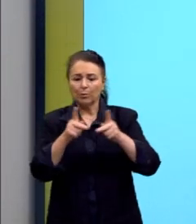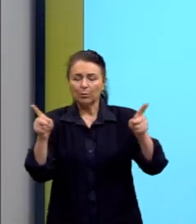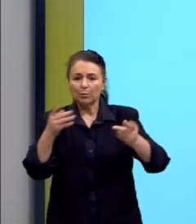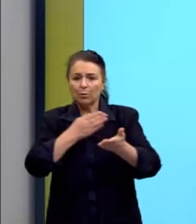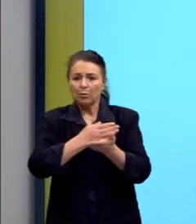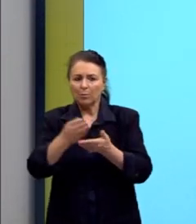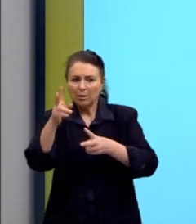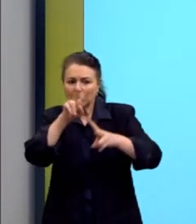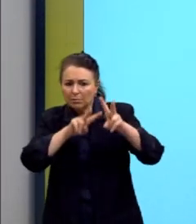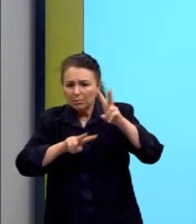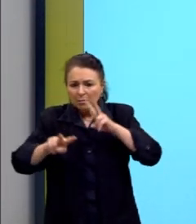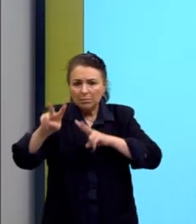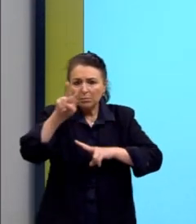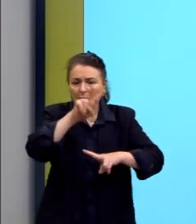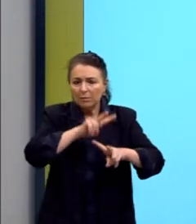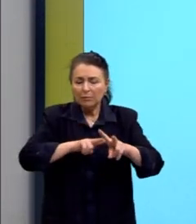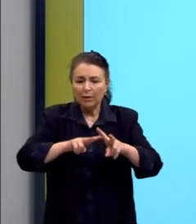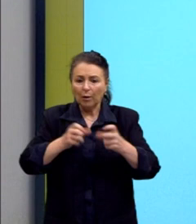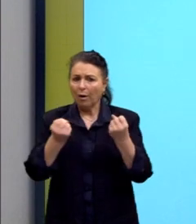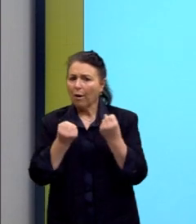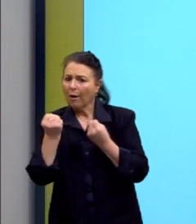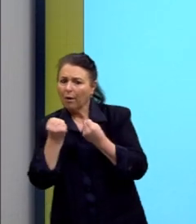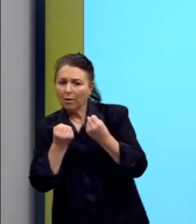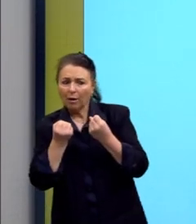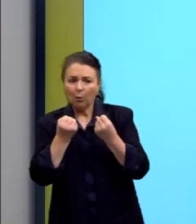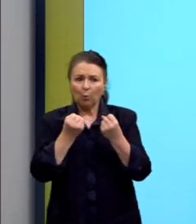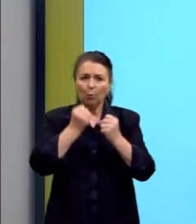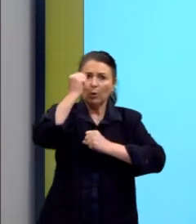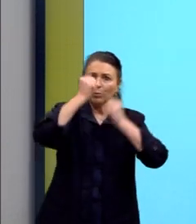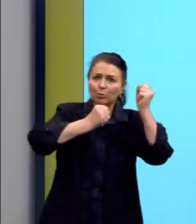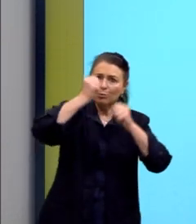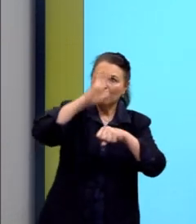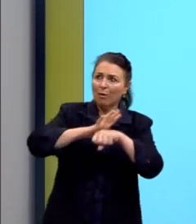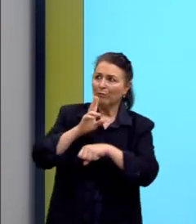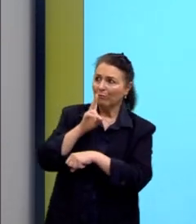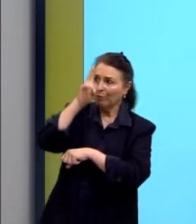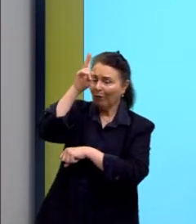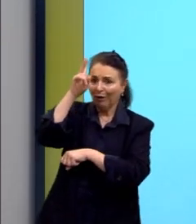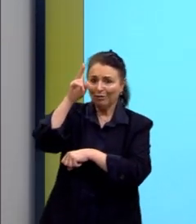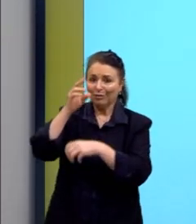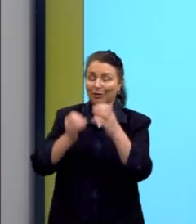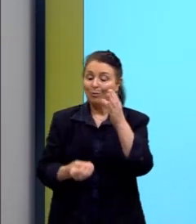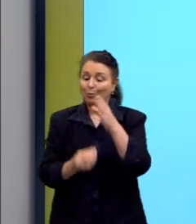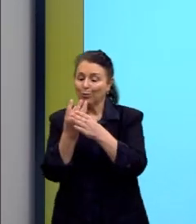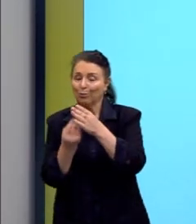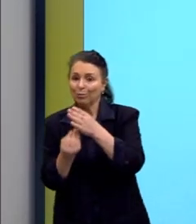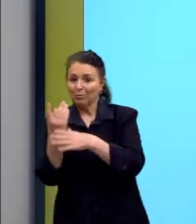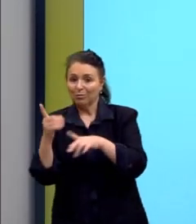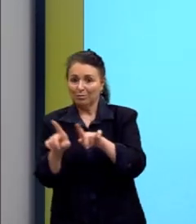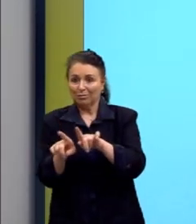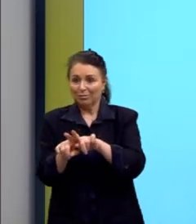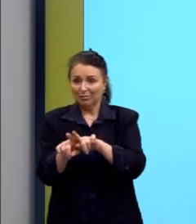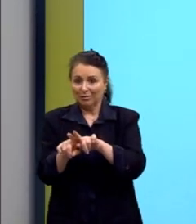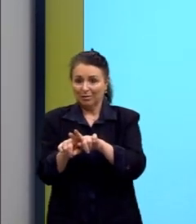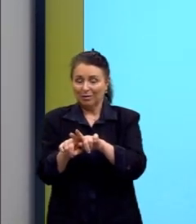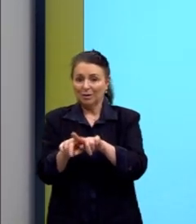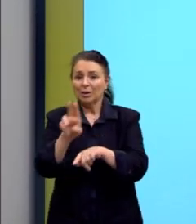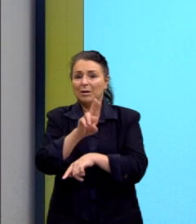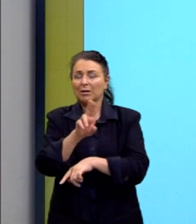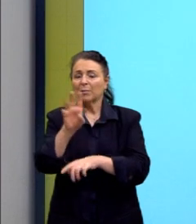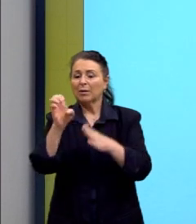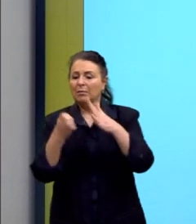começa a ver veículos, que a gente começa a ver industrialização na produção, nas